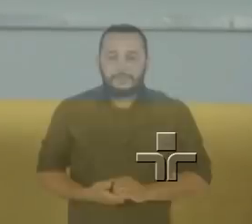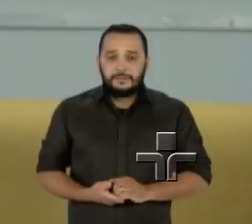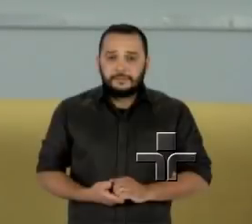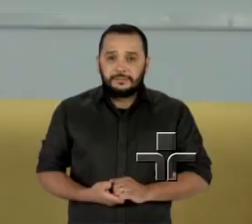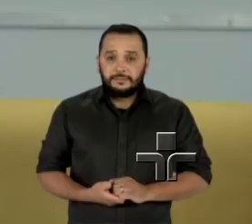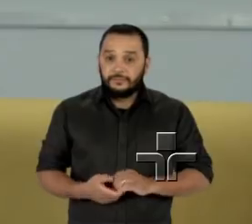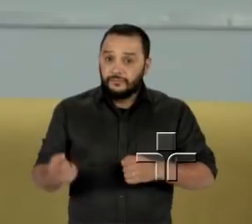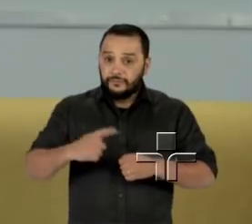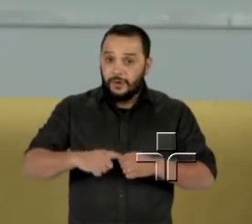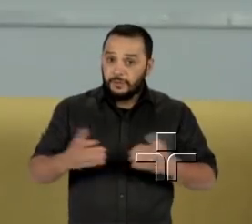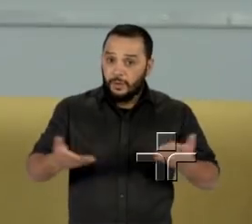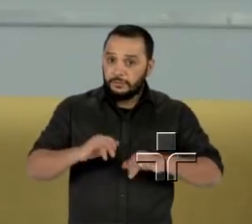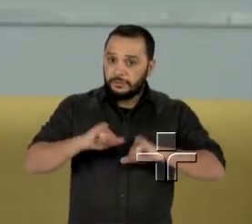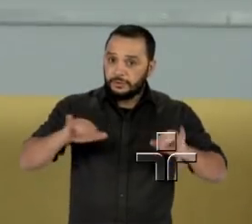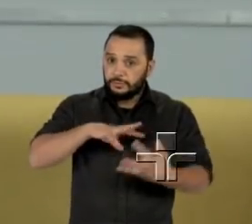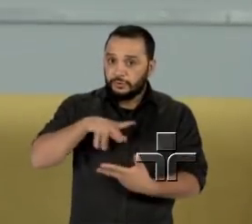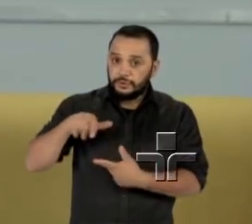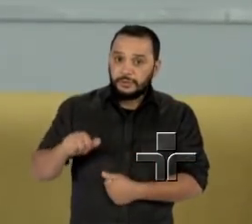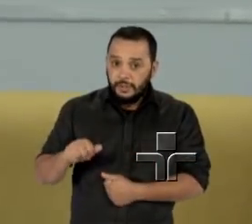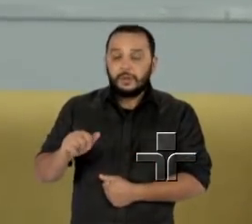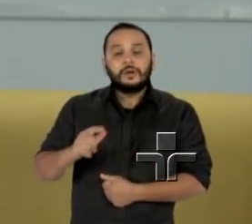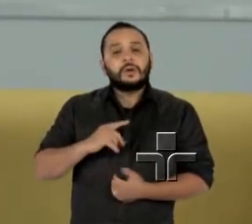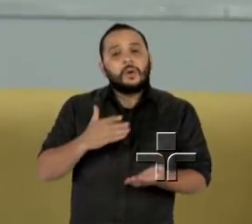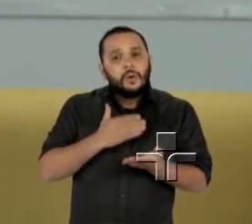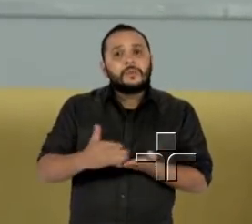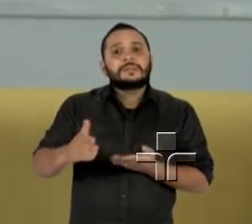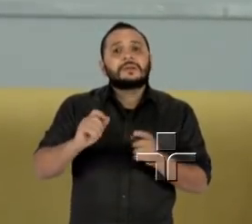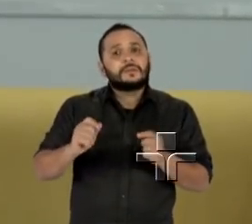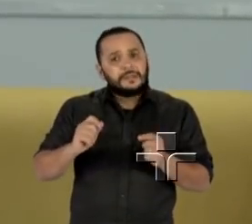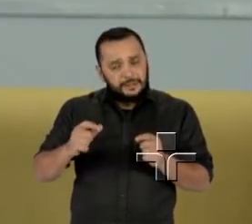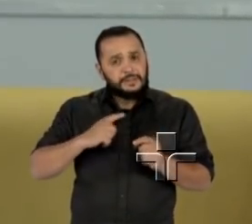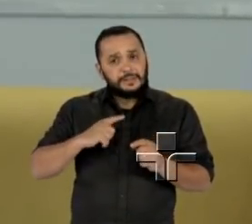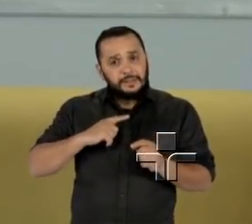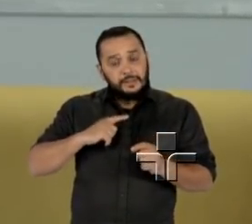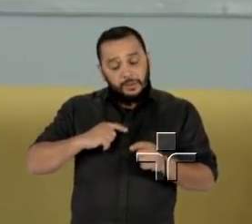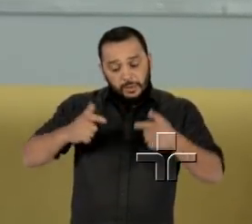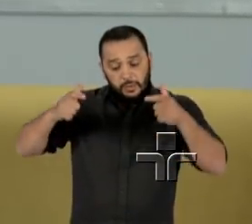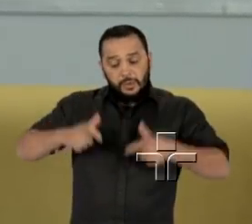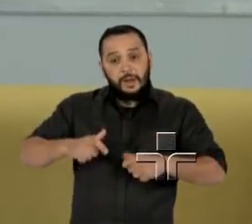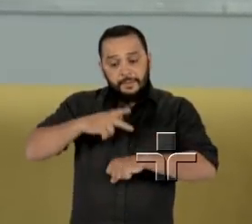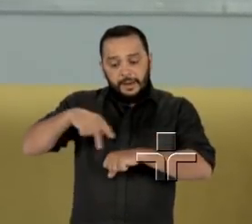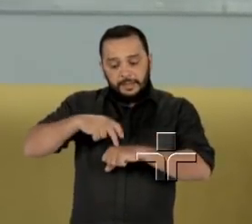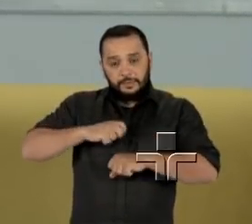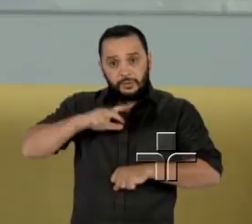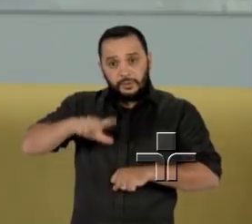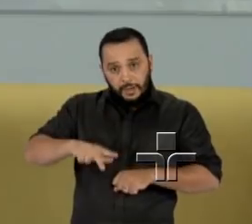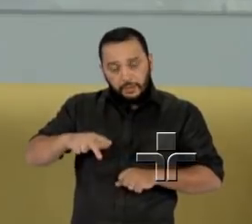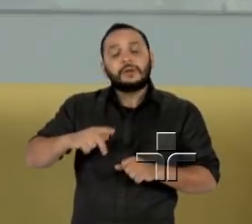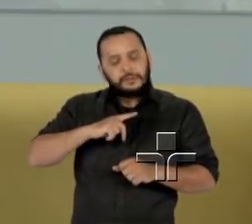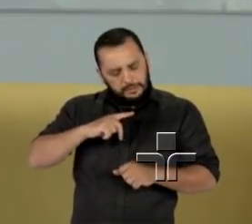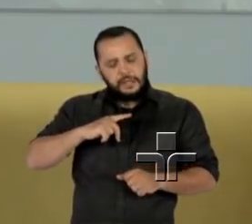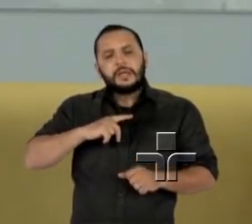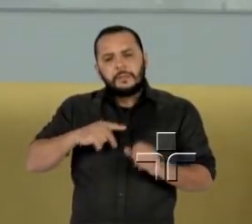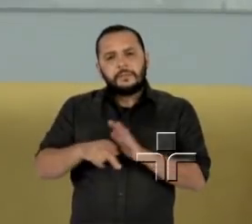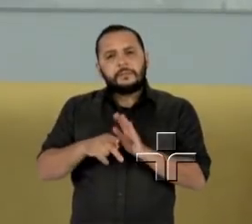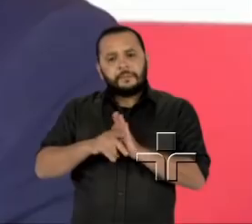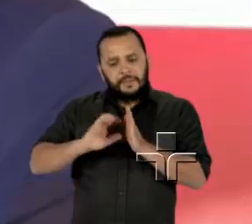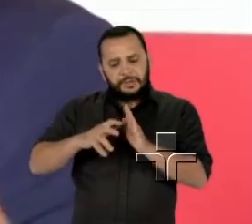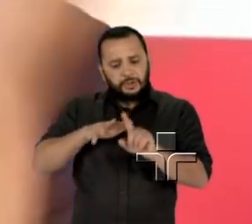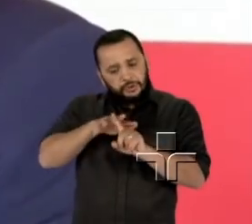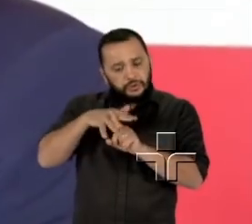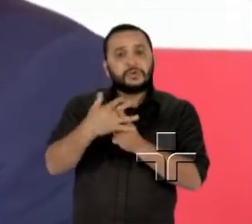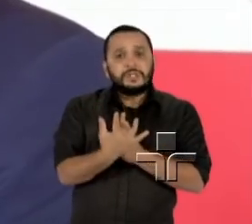Estamos de volta nas notícias internacionais. Começamos pelo destaque de Portugal, onde o Partido Socialista conquistou a reeleição.